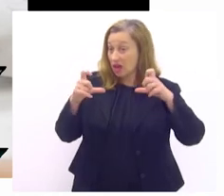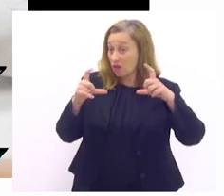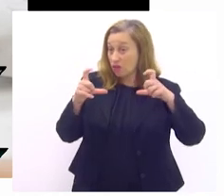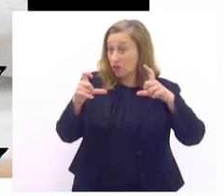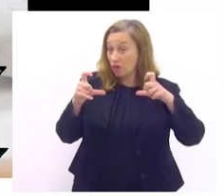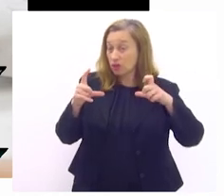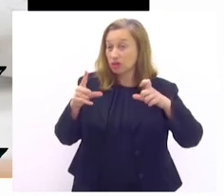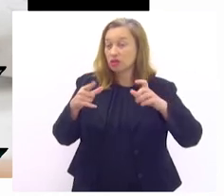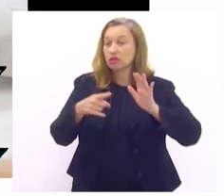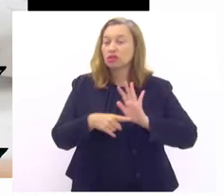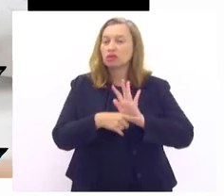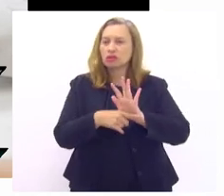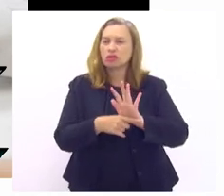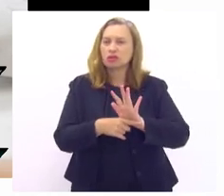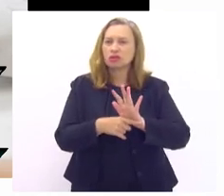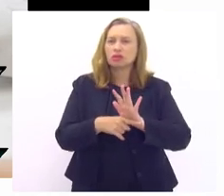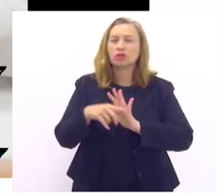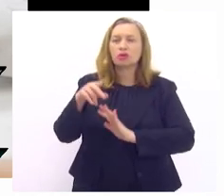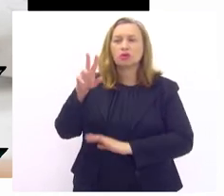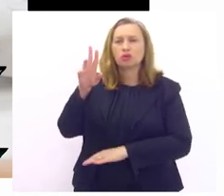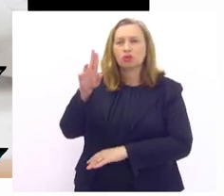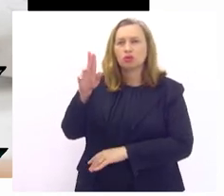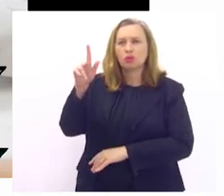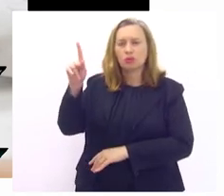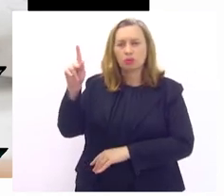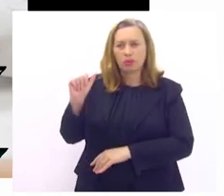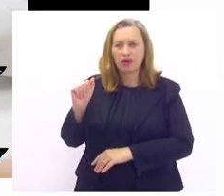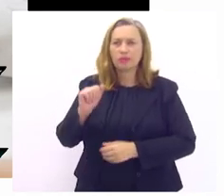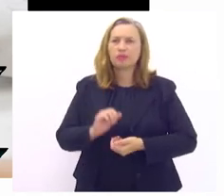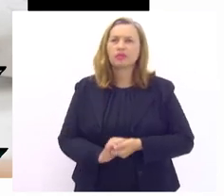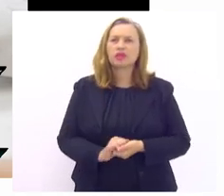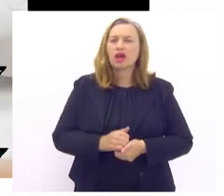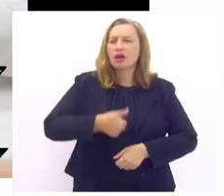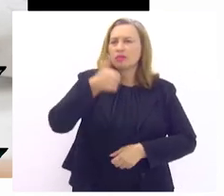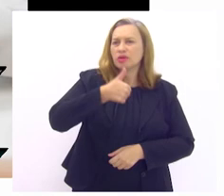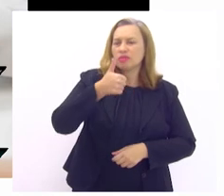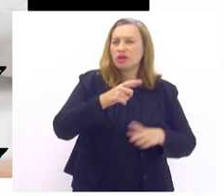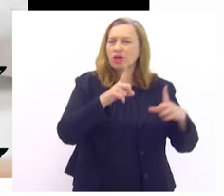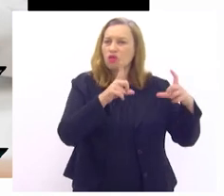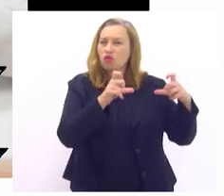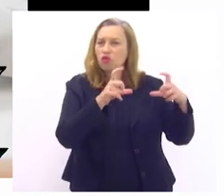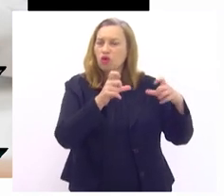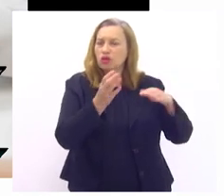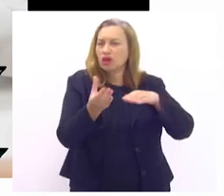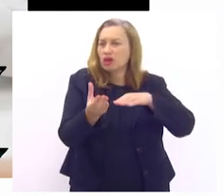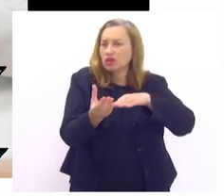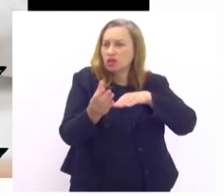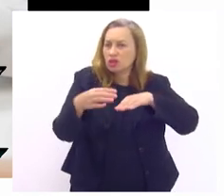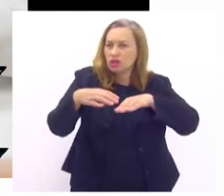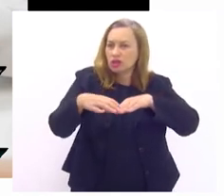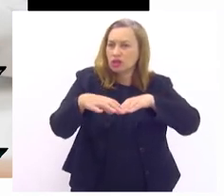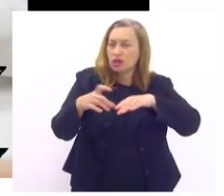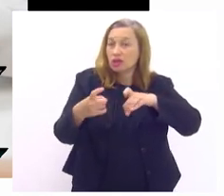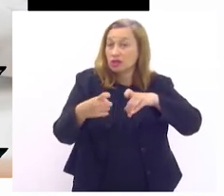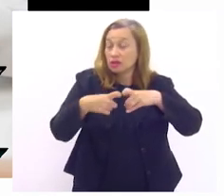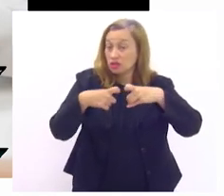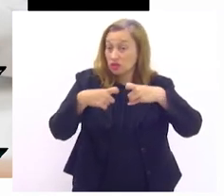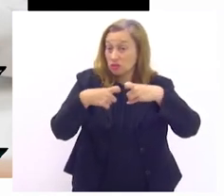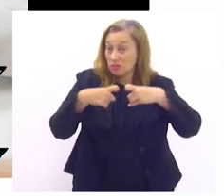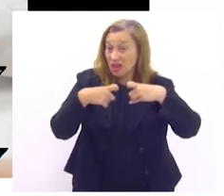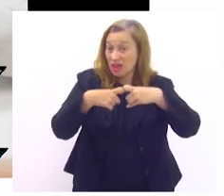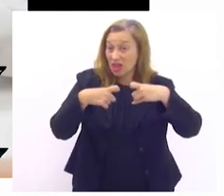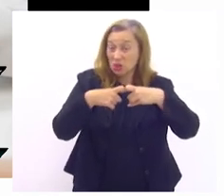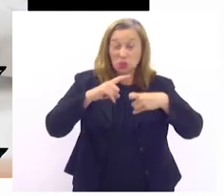atendeu no PAM né a primeira foto lá que a gente vê a paciente estava de meia né essa meia estava bem